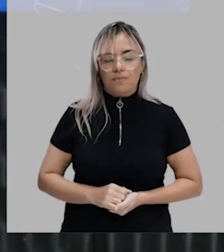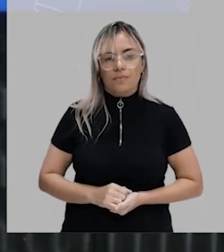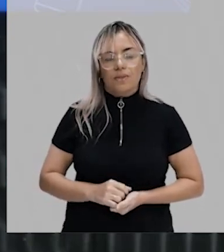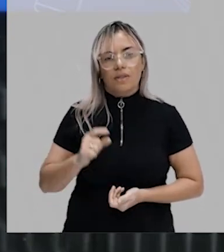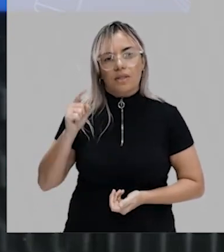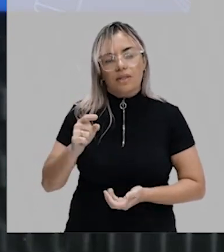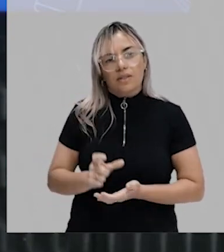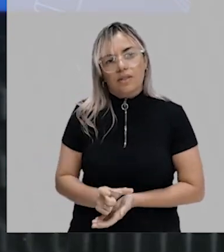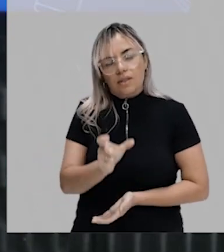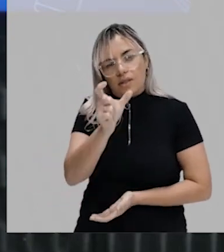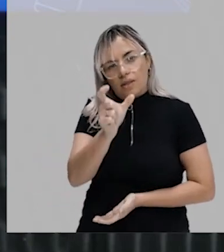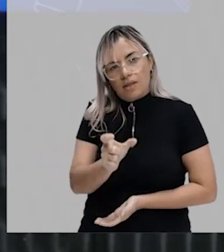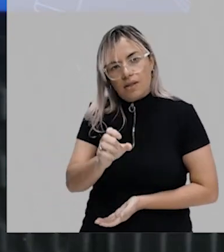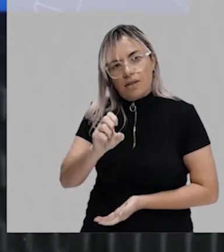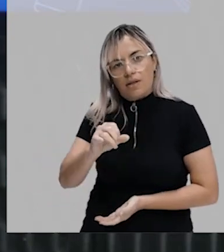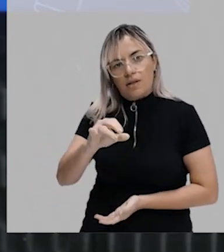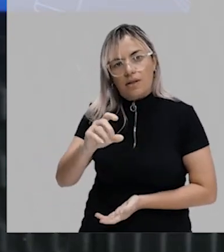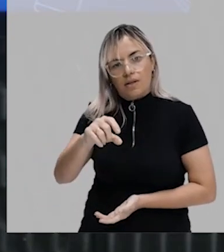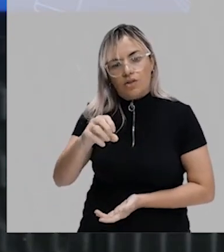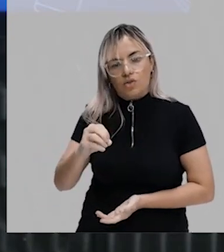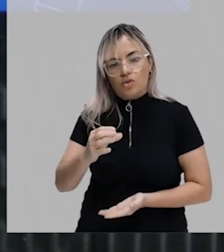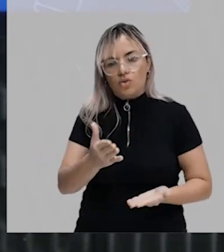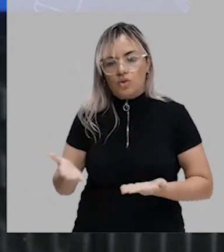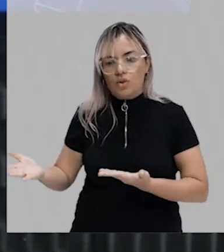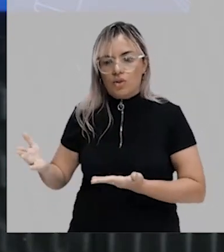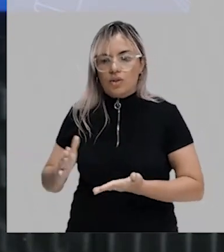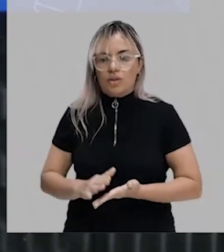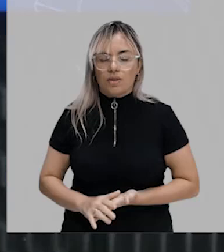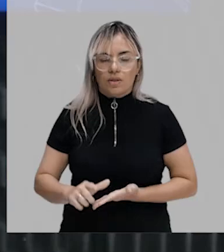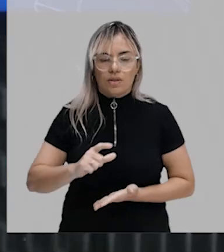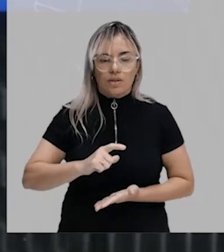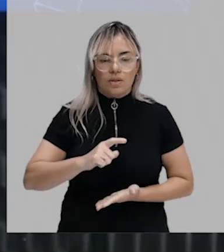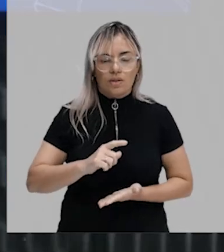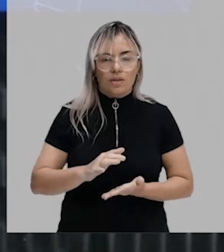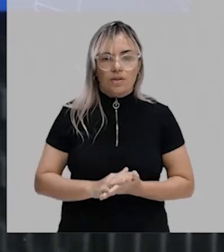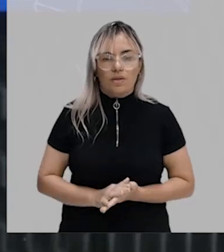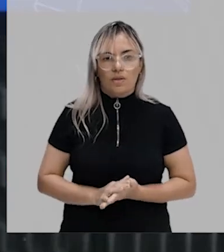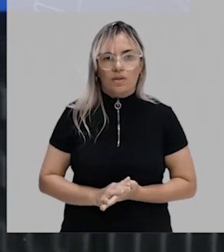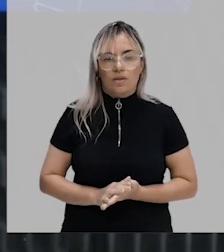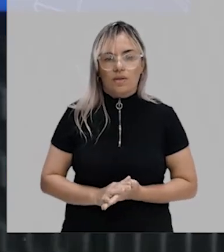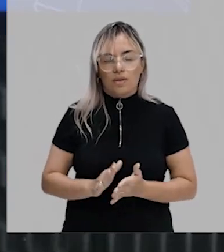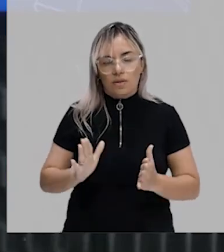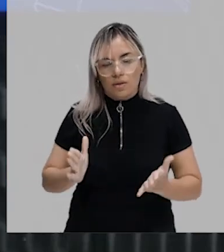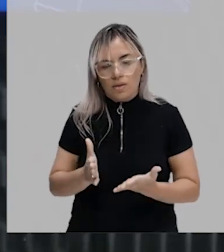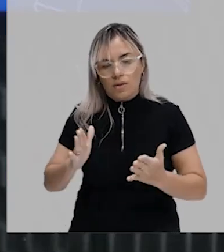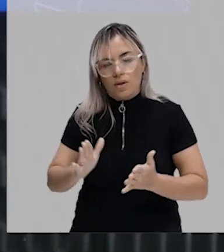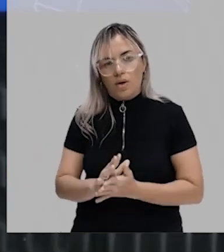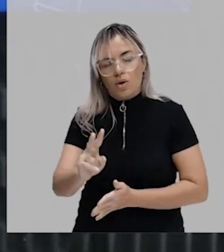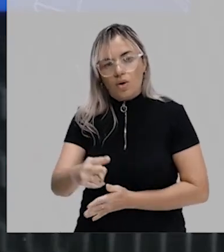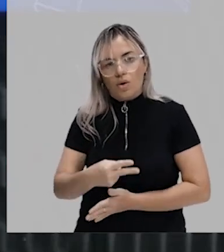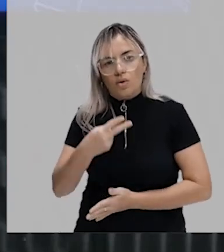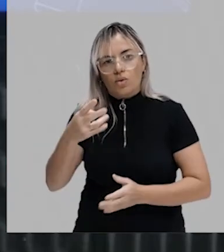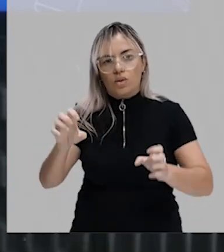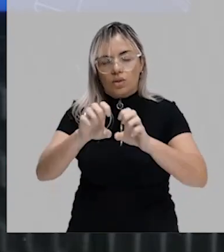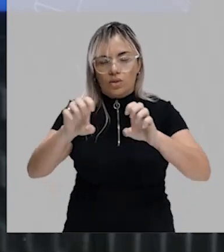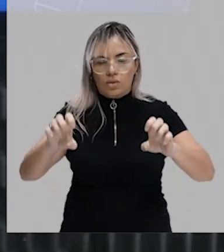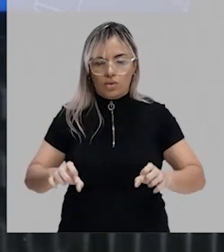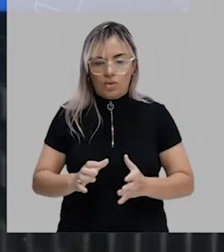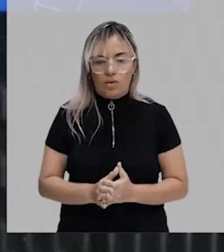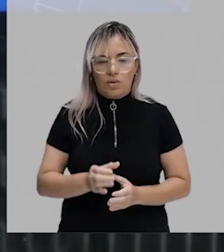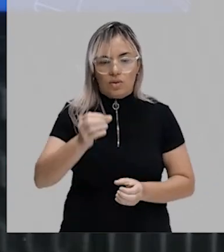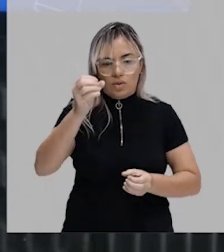ele promove aqui, ó, ele promove, ele define a formação de duas estruturas cilíndricas.